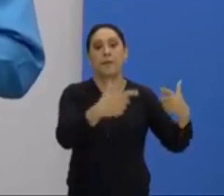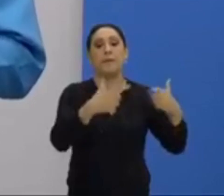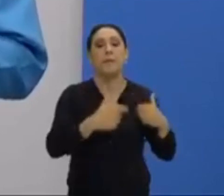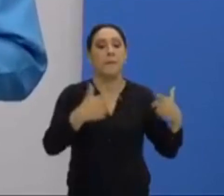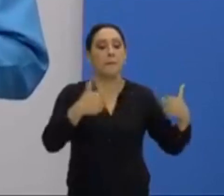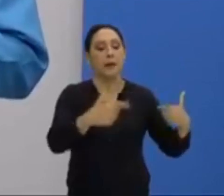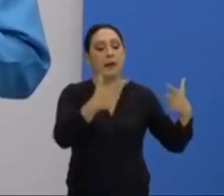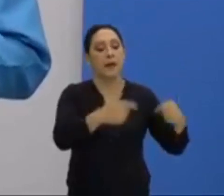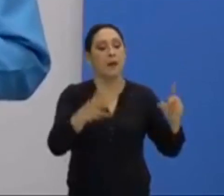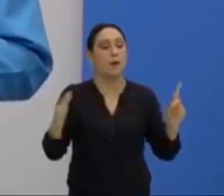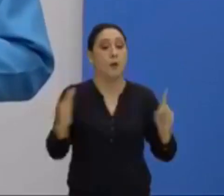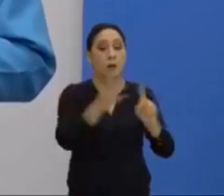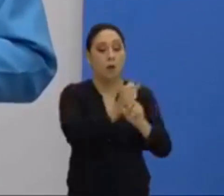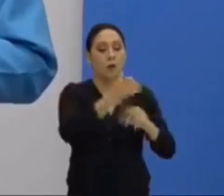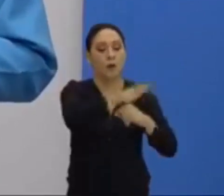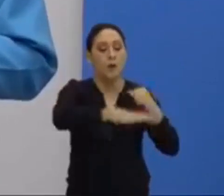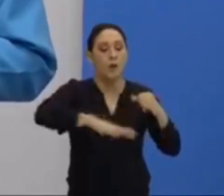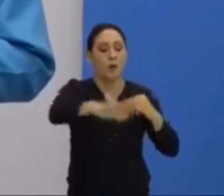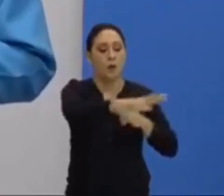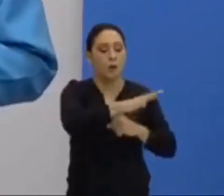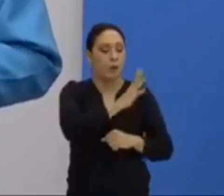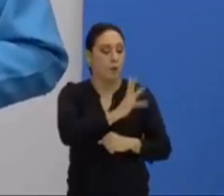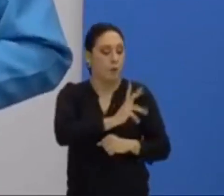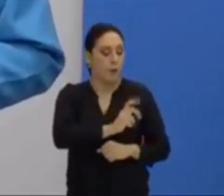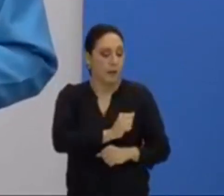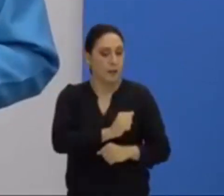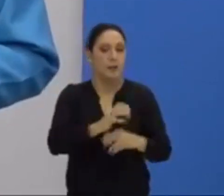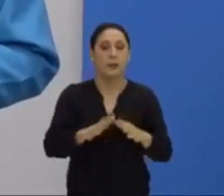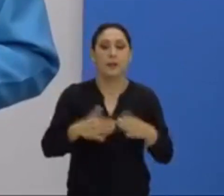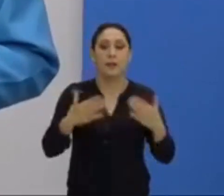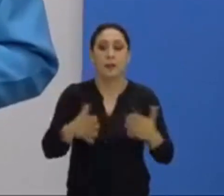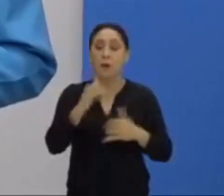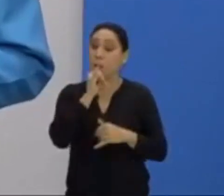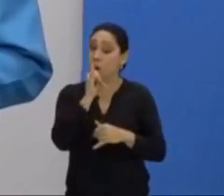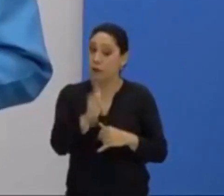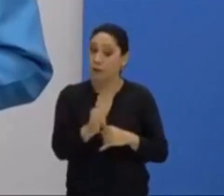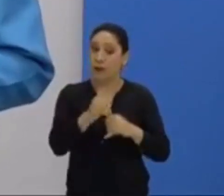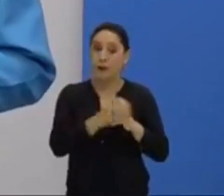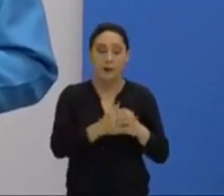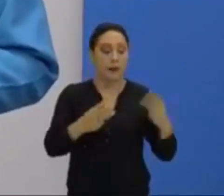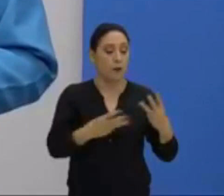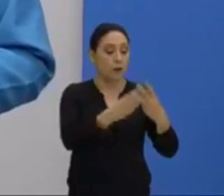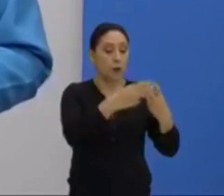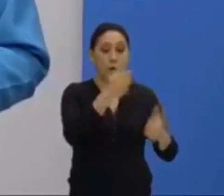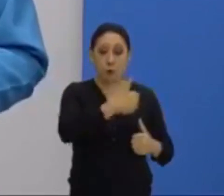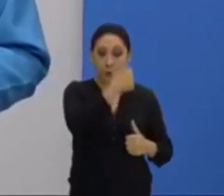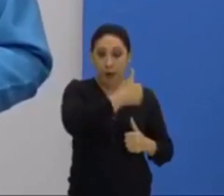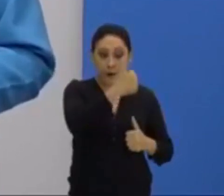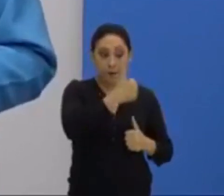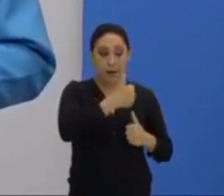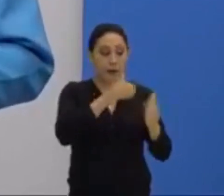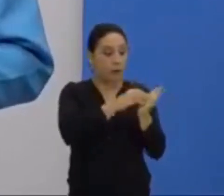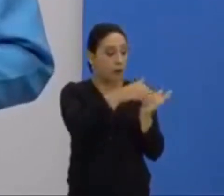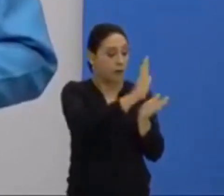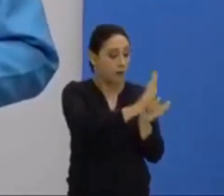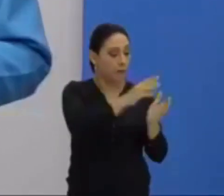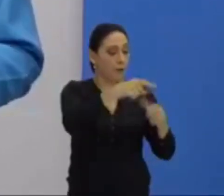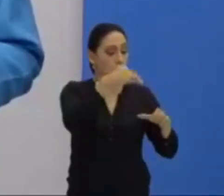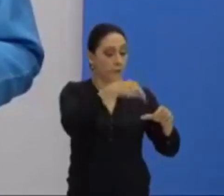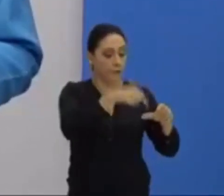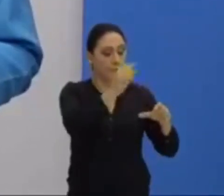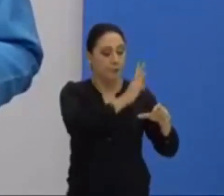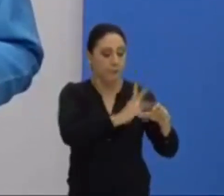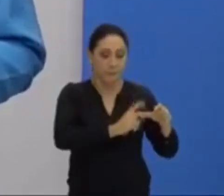ter controle sobre o território da Palestina. E como eu te disse, os judeus foram os primeiros a serem expulsos do território